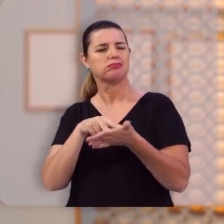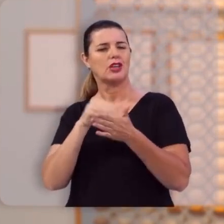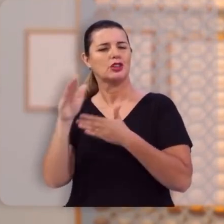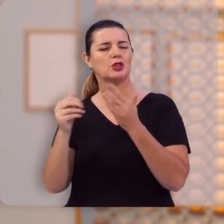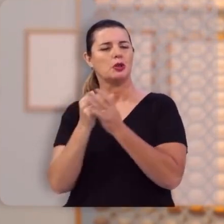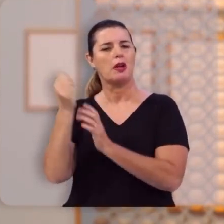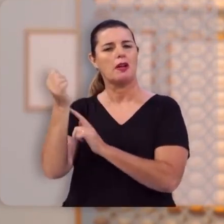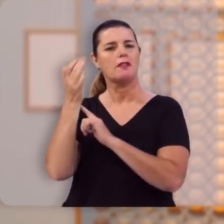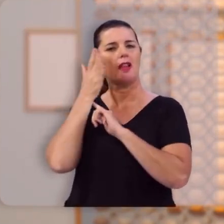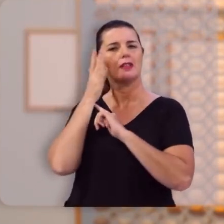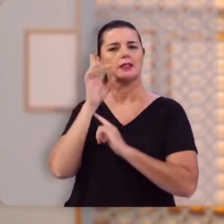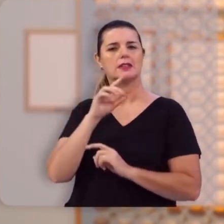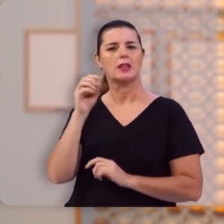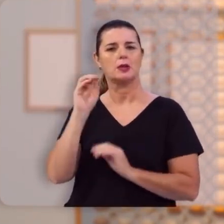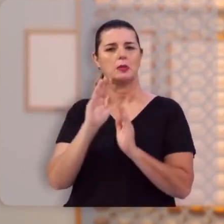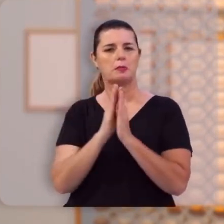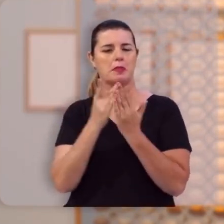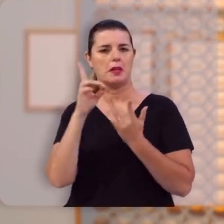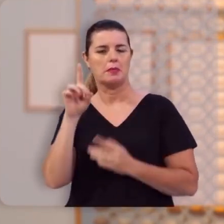bíblica.